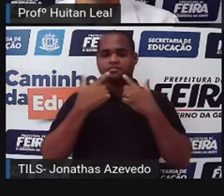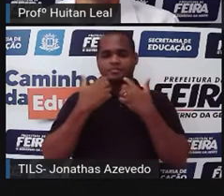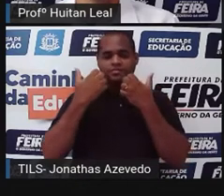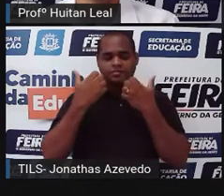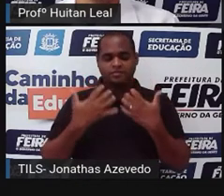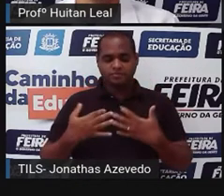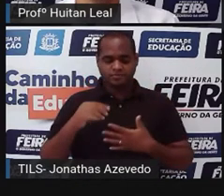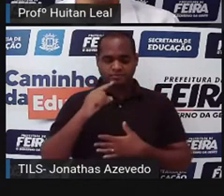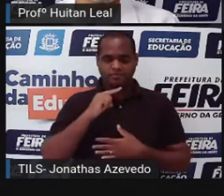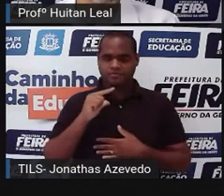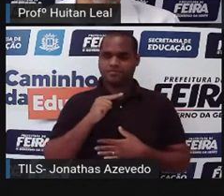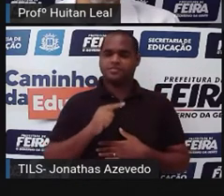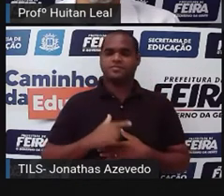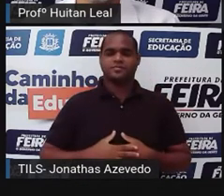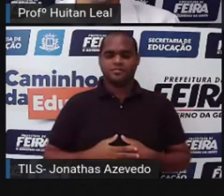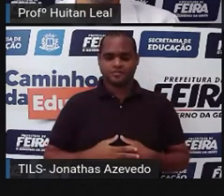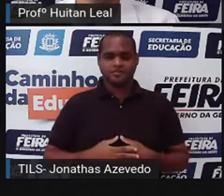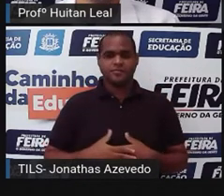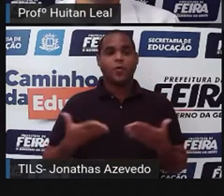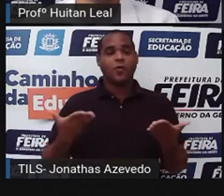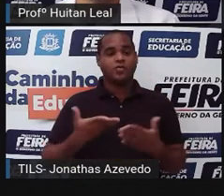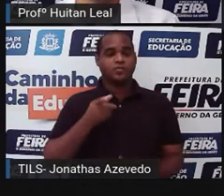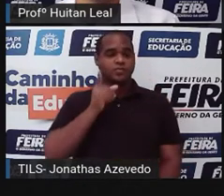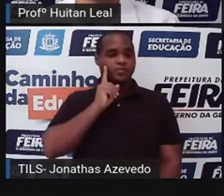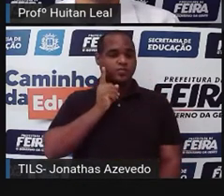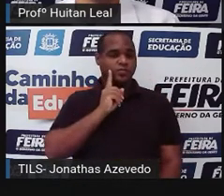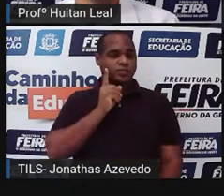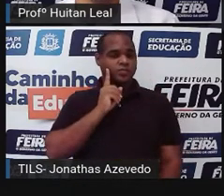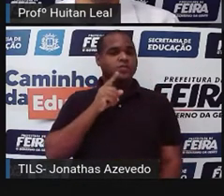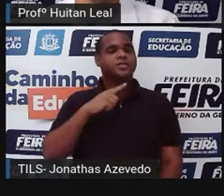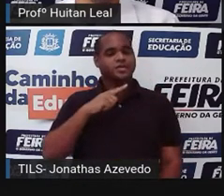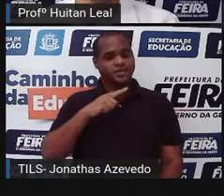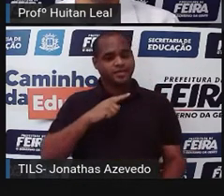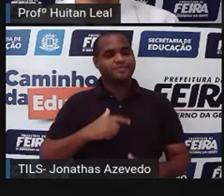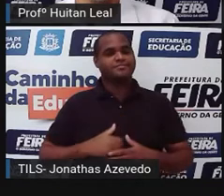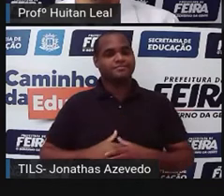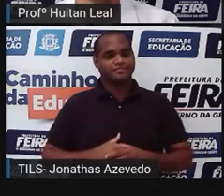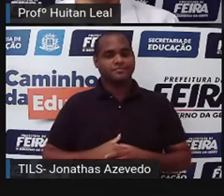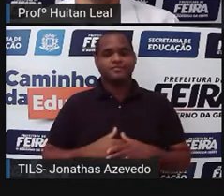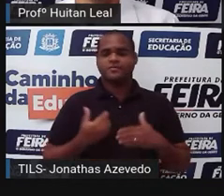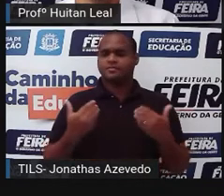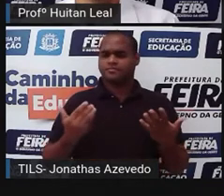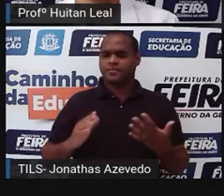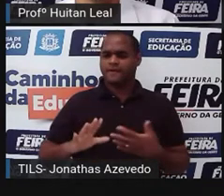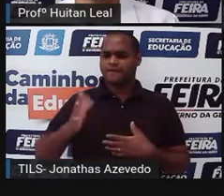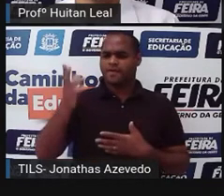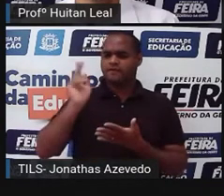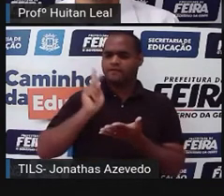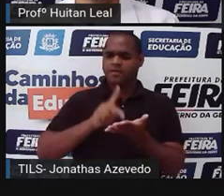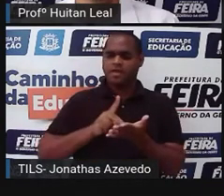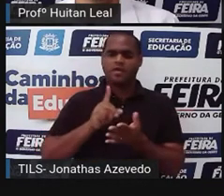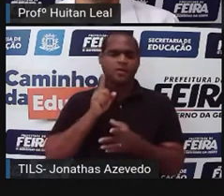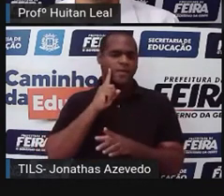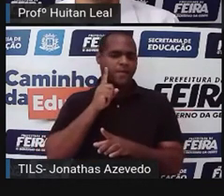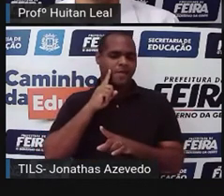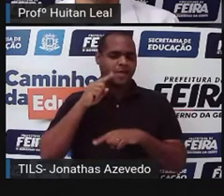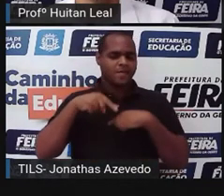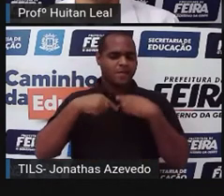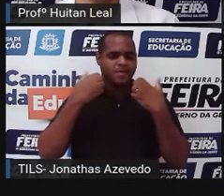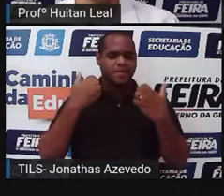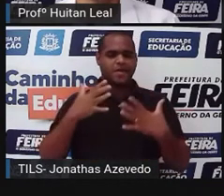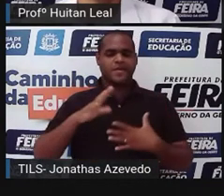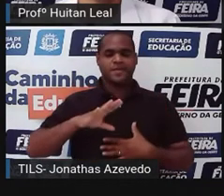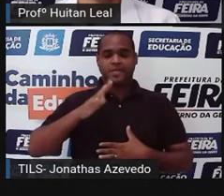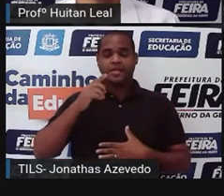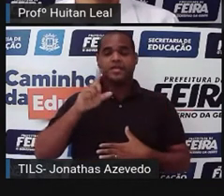do dia a dia, faz relato de fatos do cotidiano. Então, a crônica